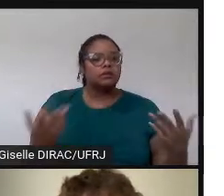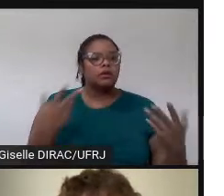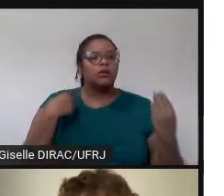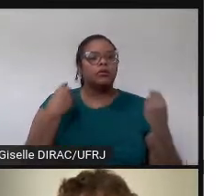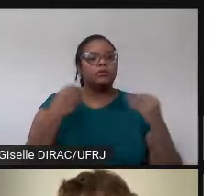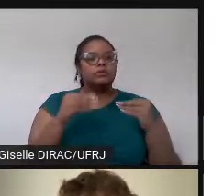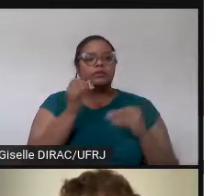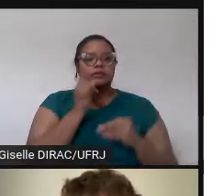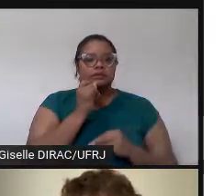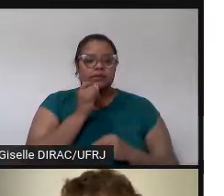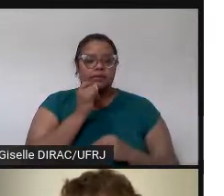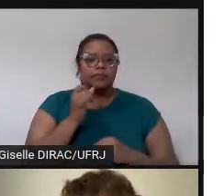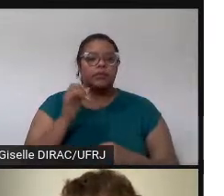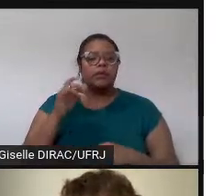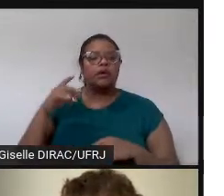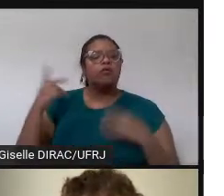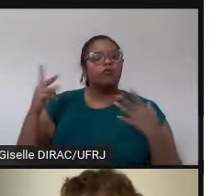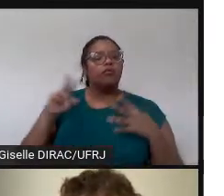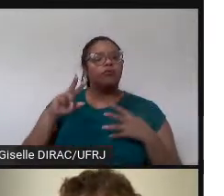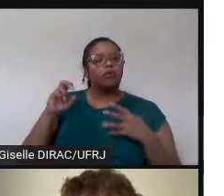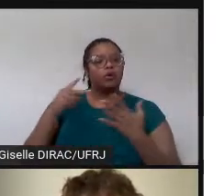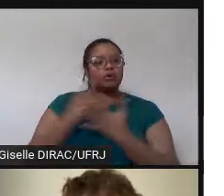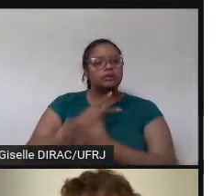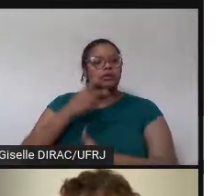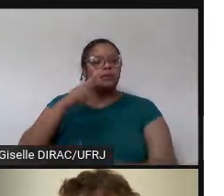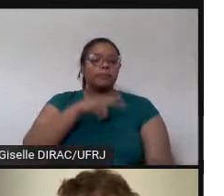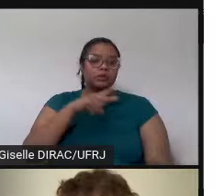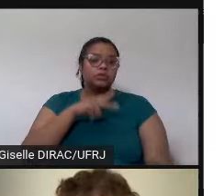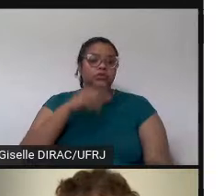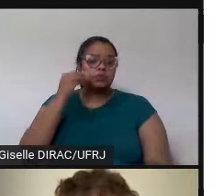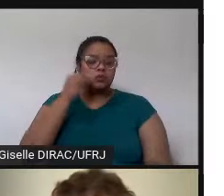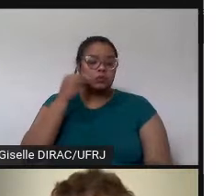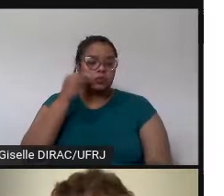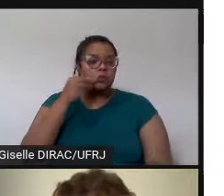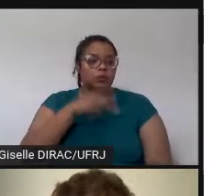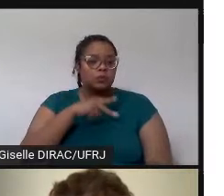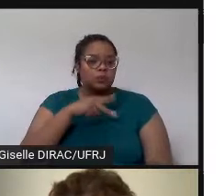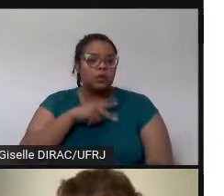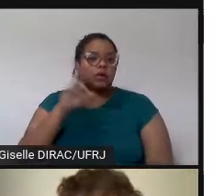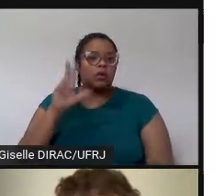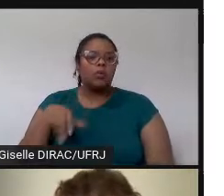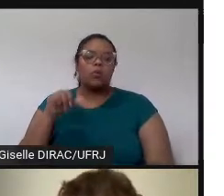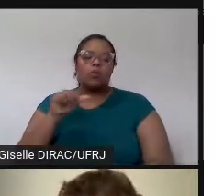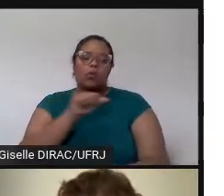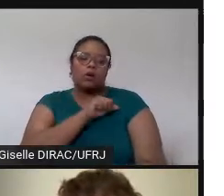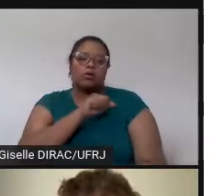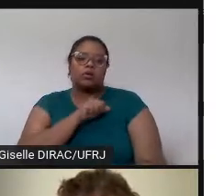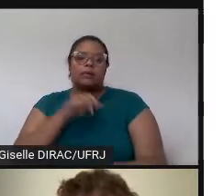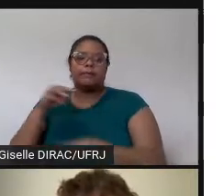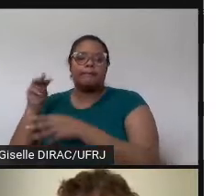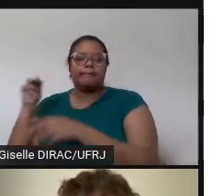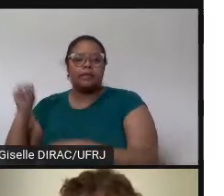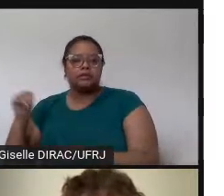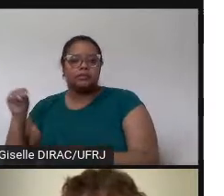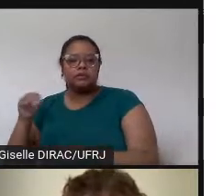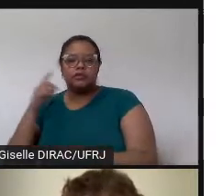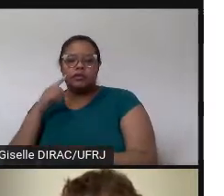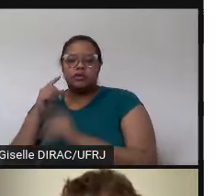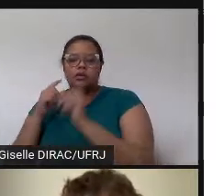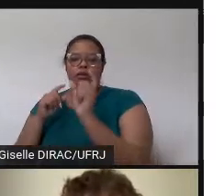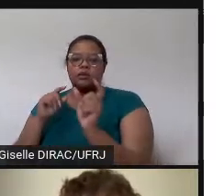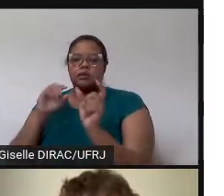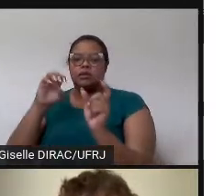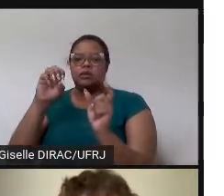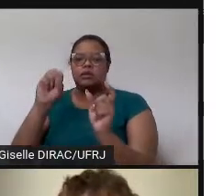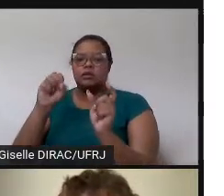um exemplo, que inclusive foi uma experiência particular, que provavelmente que um aluno de pós, por exemplo, de matemática, pensa quando ele vê a palavra speech